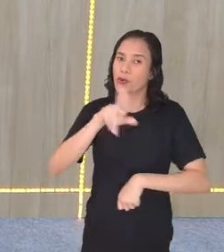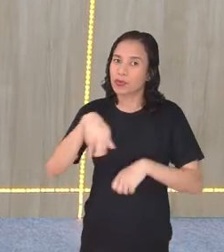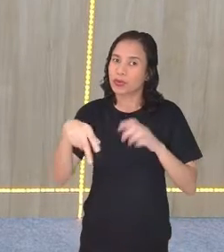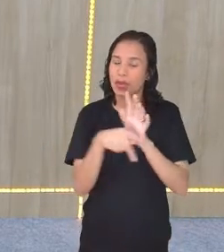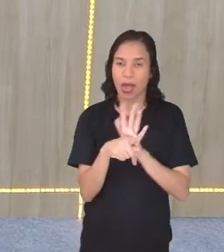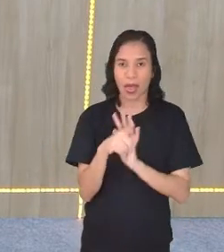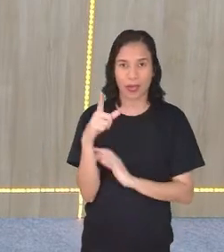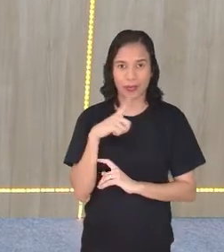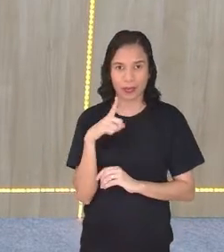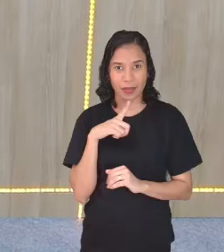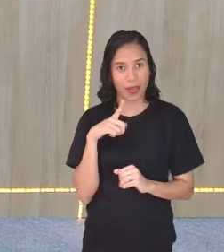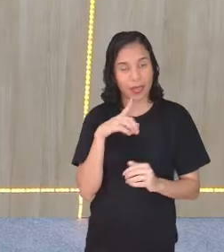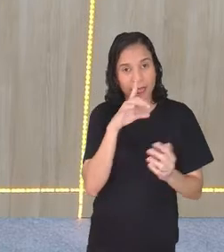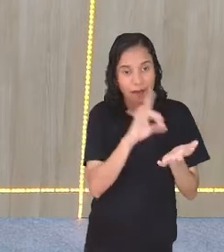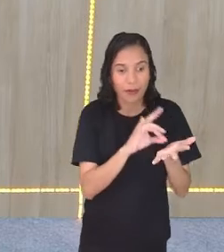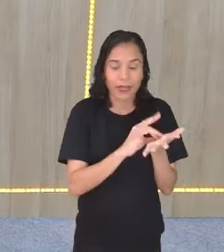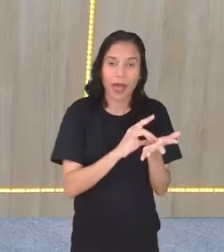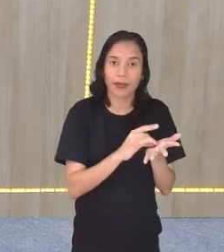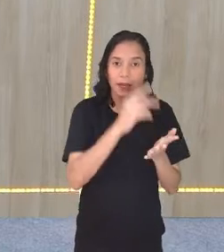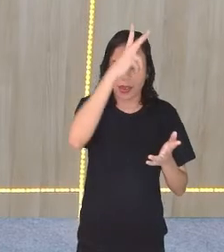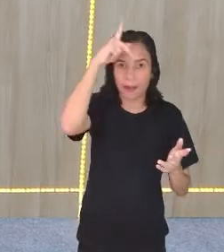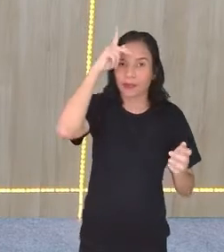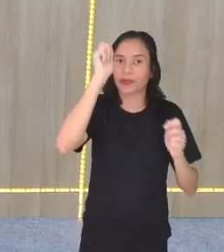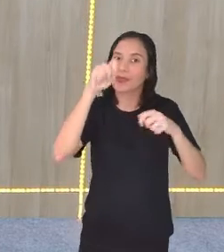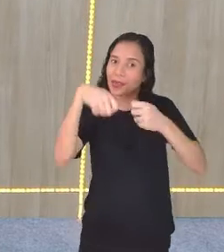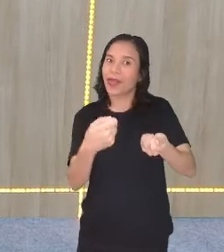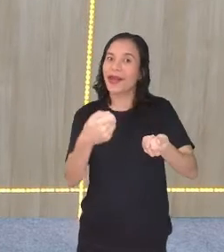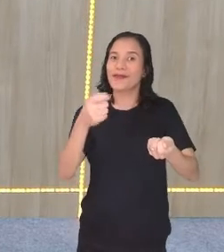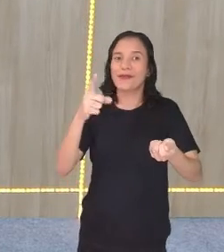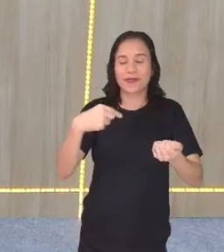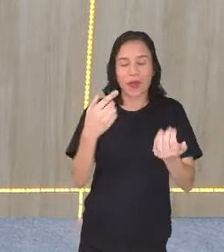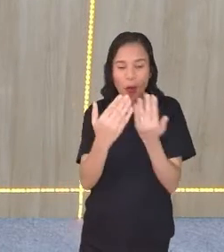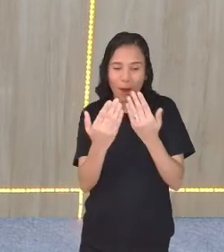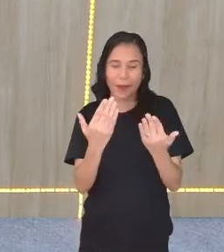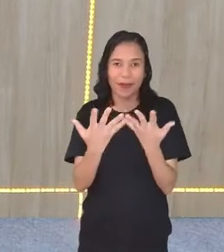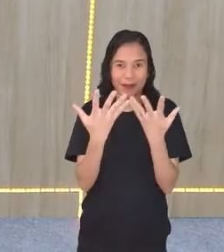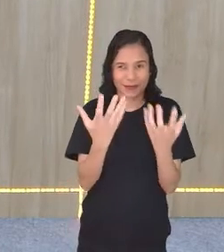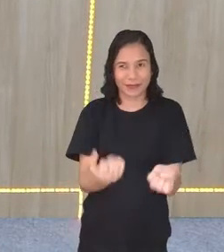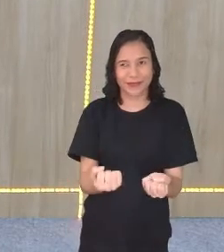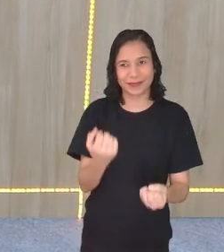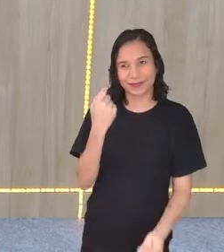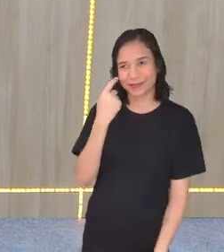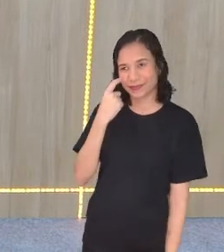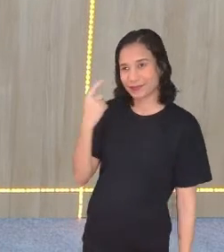transferidor no transferidor que a prefeitura te deu. Então, vamos embora.